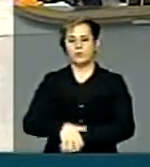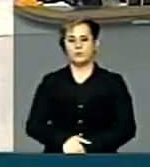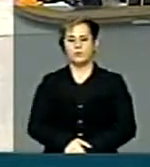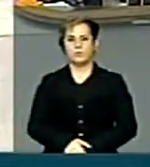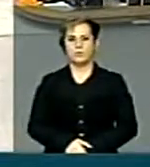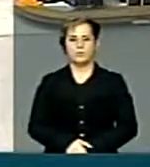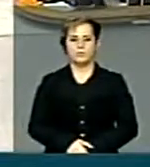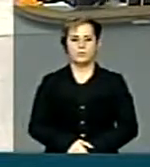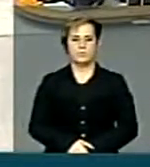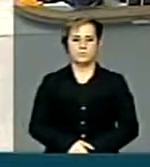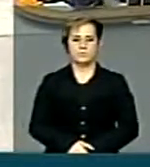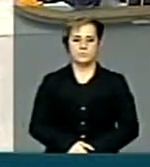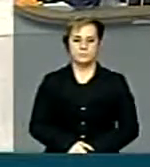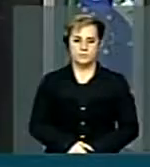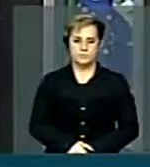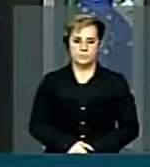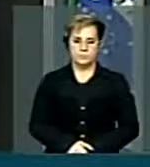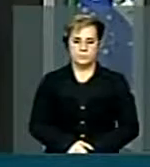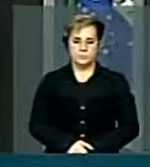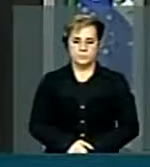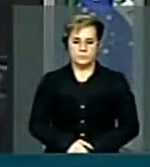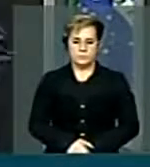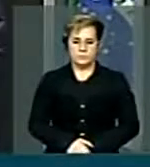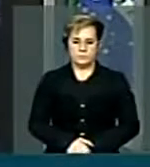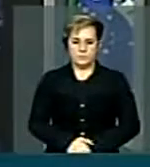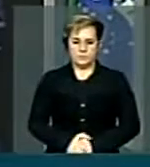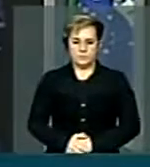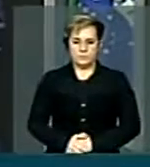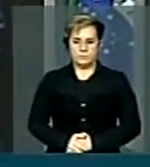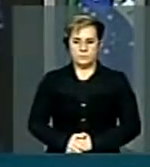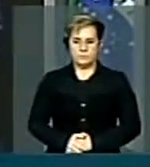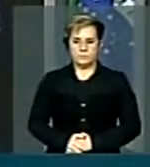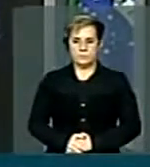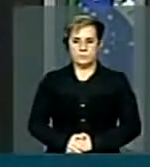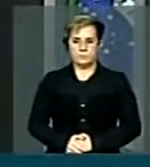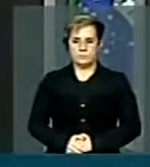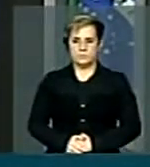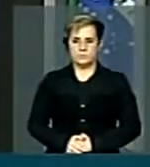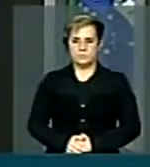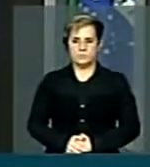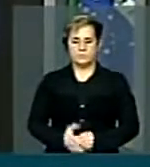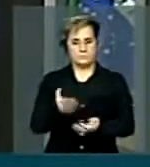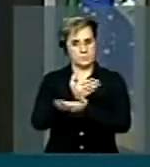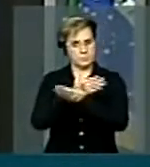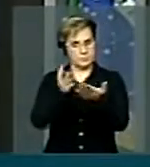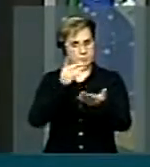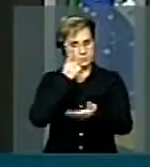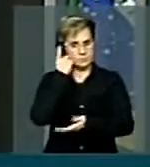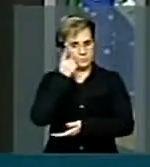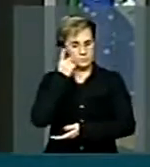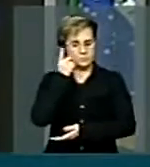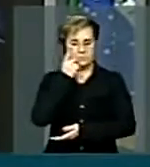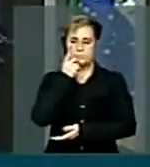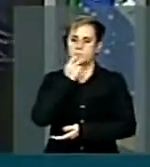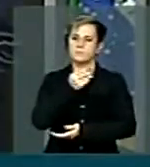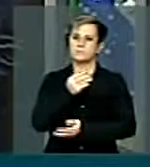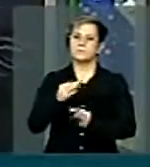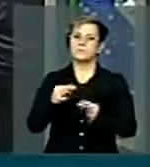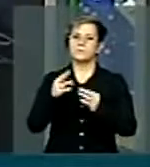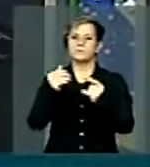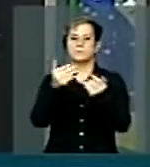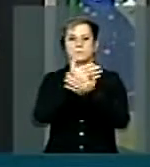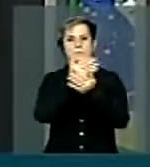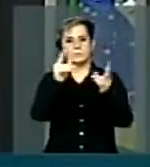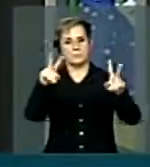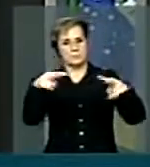Obrigado, Sr. Presidente Maldir Teixeira. Senhores deputados, senhoras deputadas, aqueles que